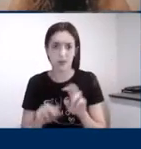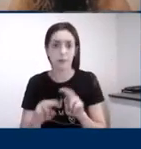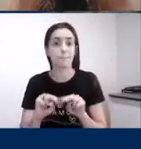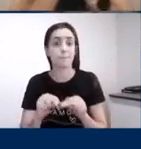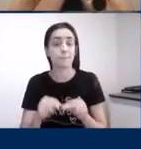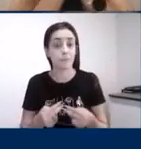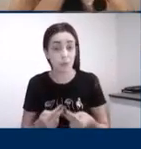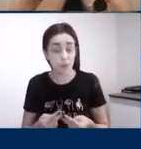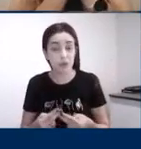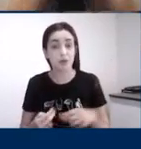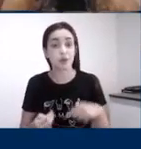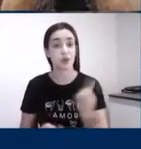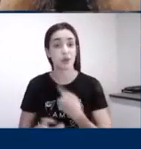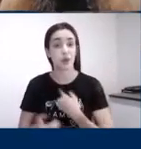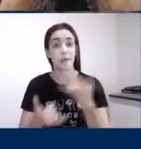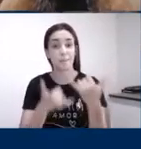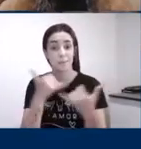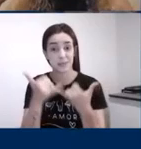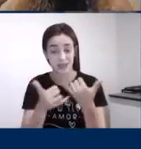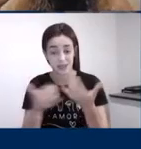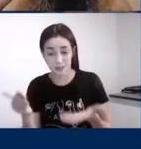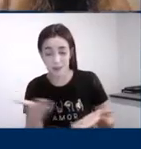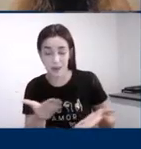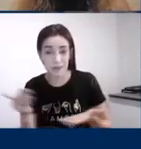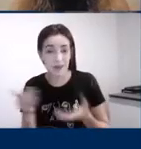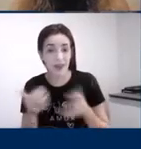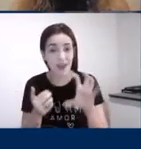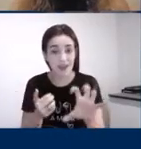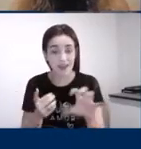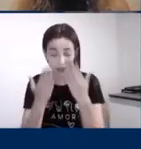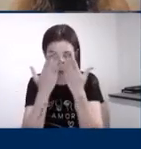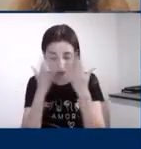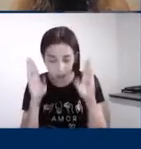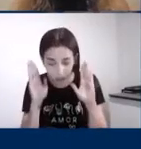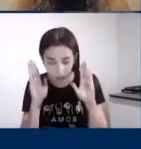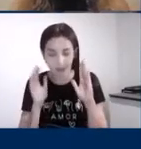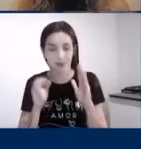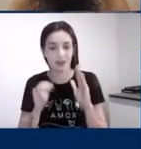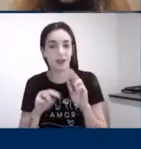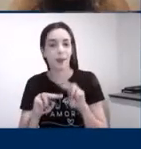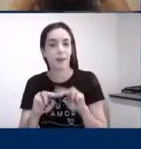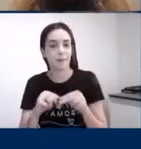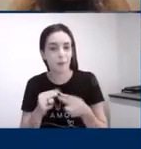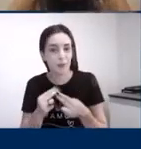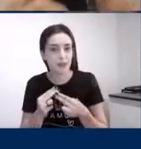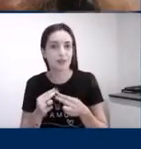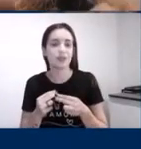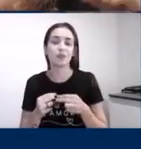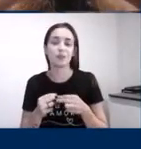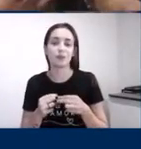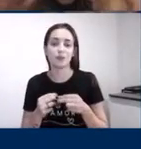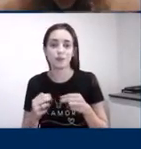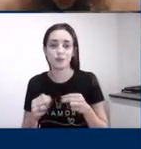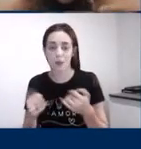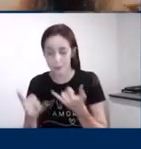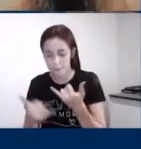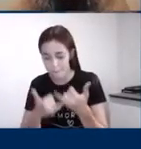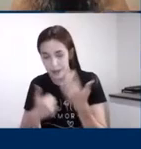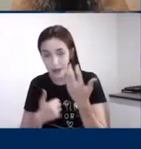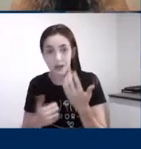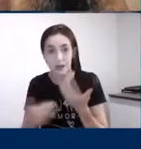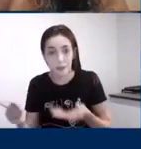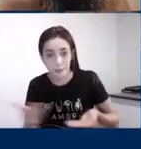gente brinca com o bebê com brincadeira de coisas que aparecem de repente na frente dele. A gente fala com a criança oi! A gente brinca com essa